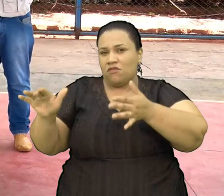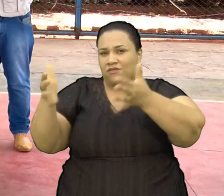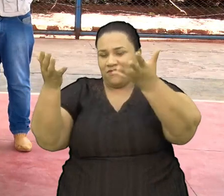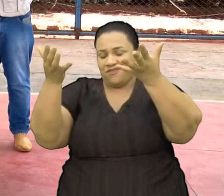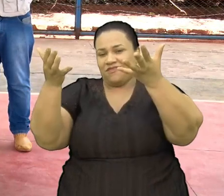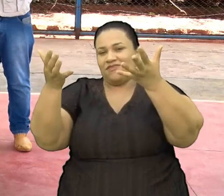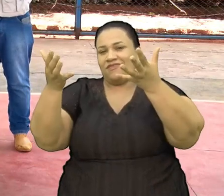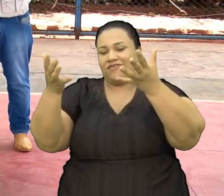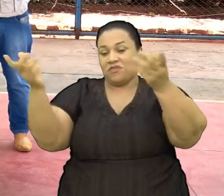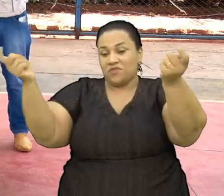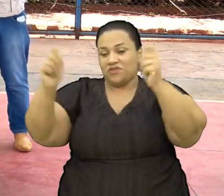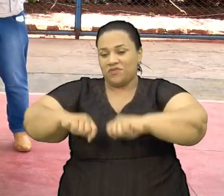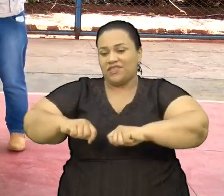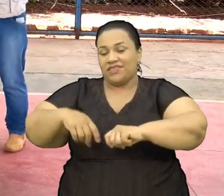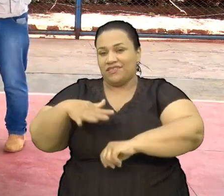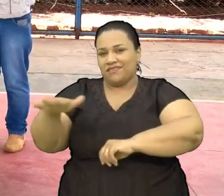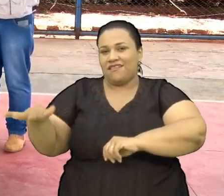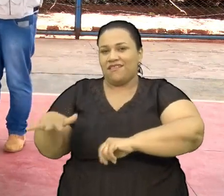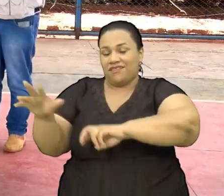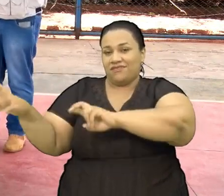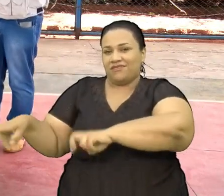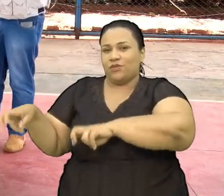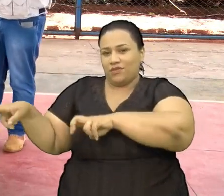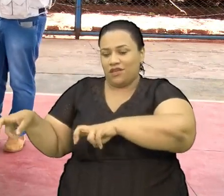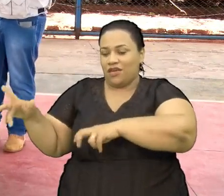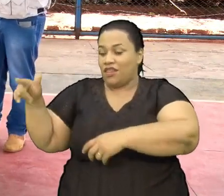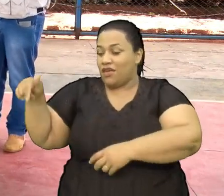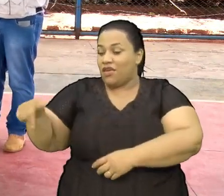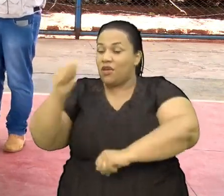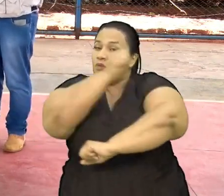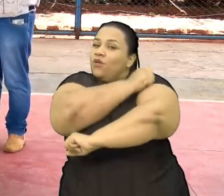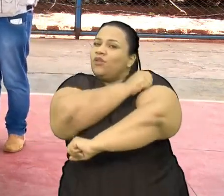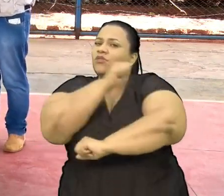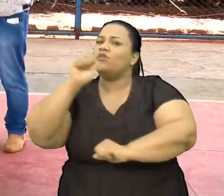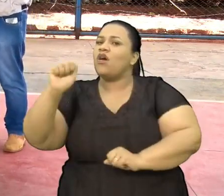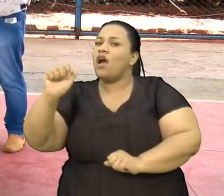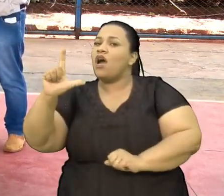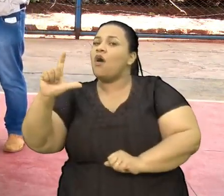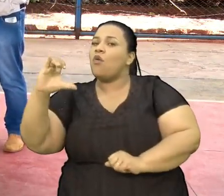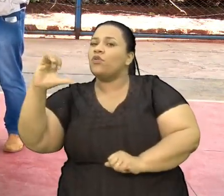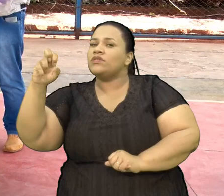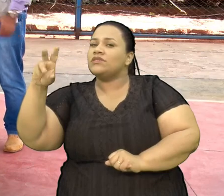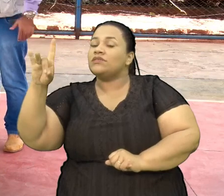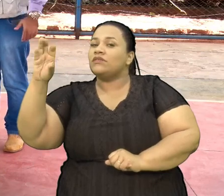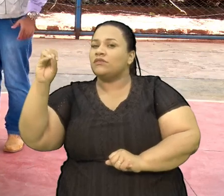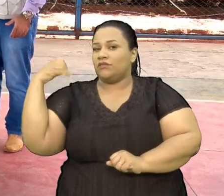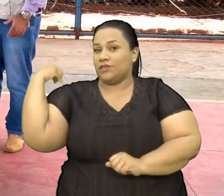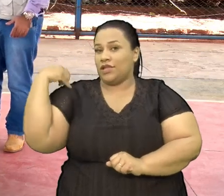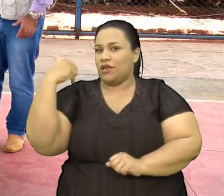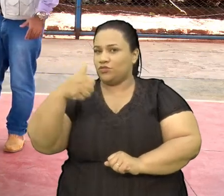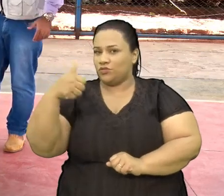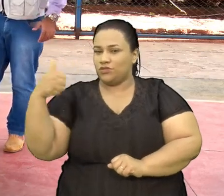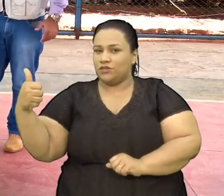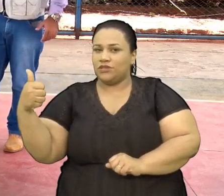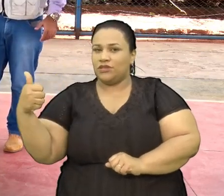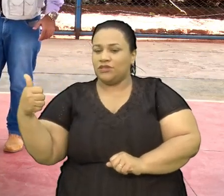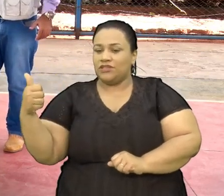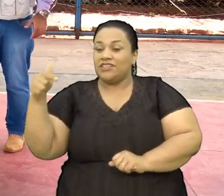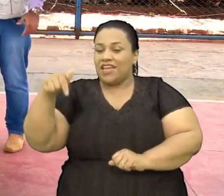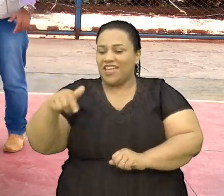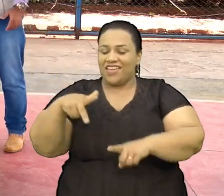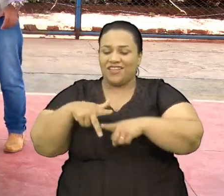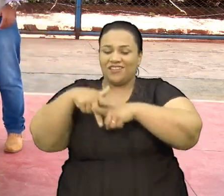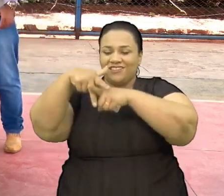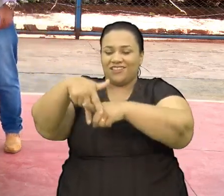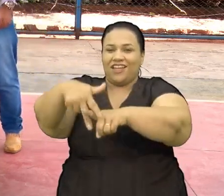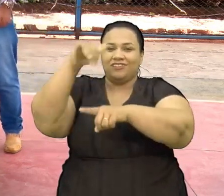do campo A área rural Ao meu lado Está o aluno Alcindo De 11 anos E aqui Montado nesse boizinho